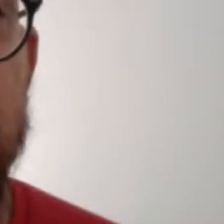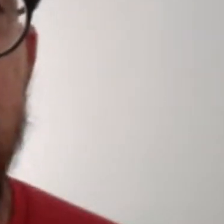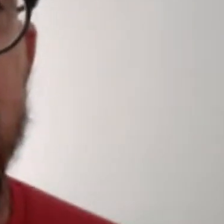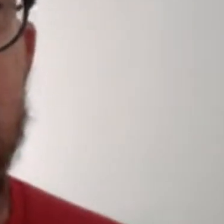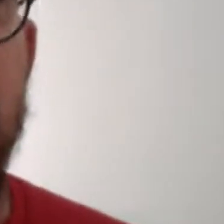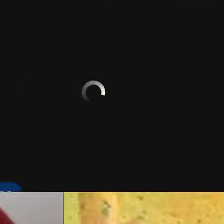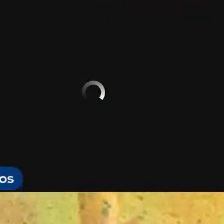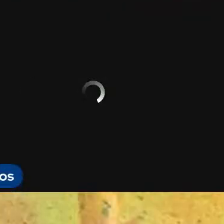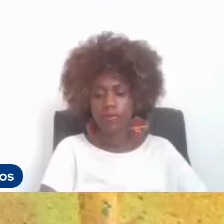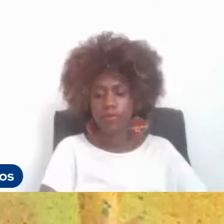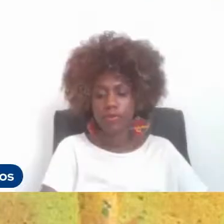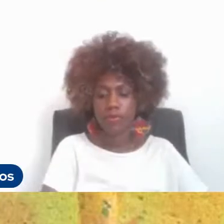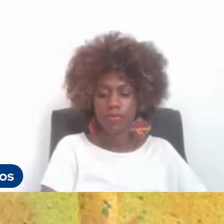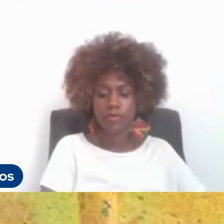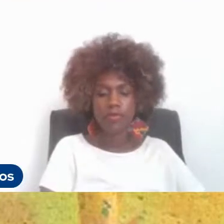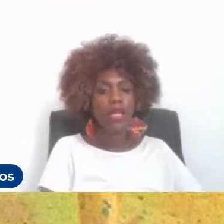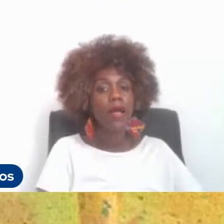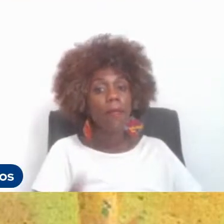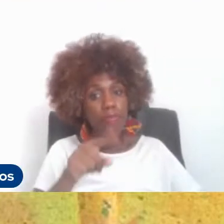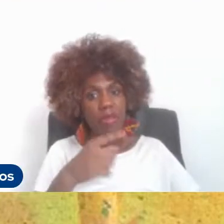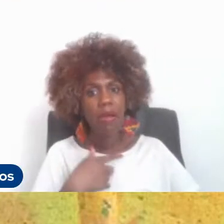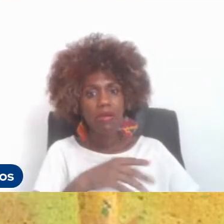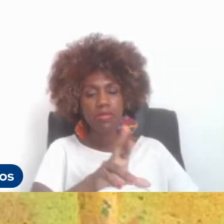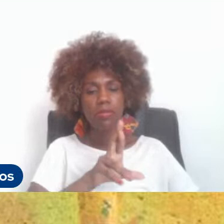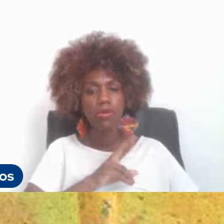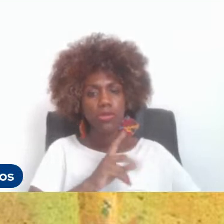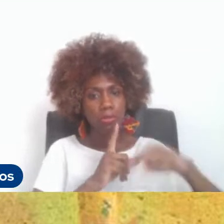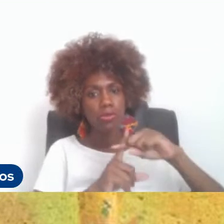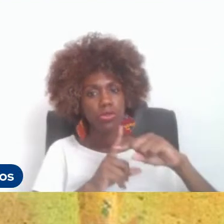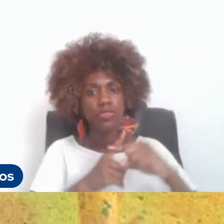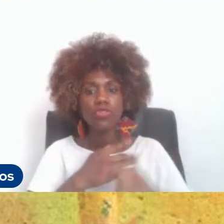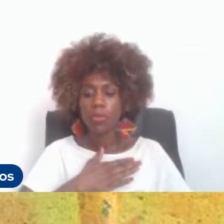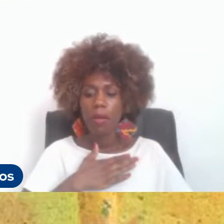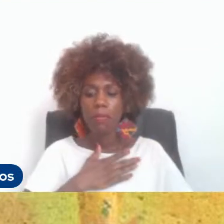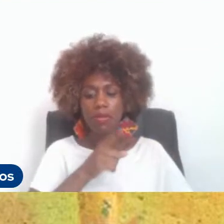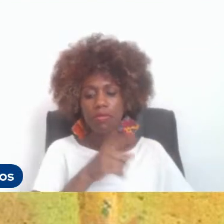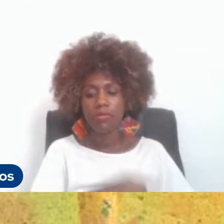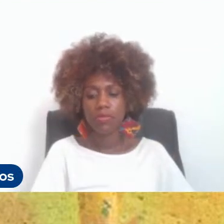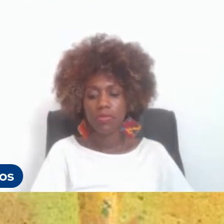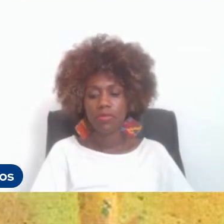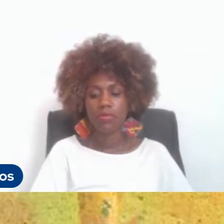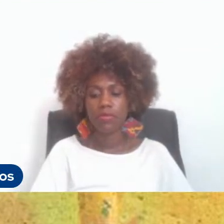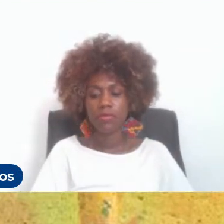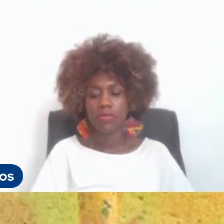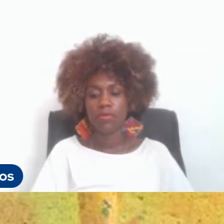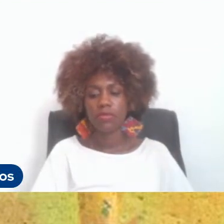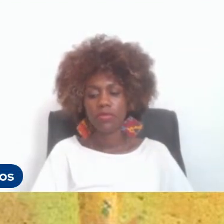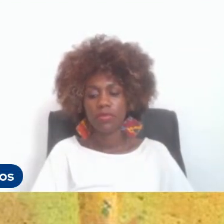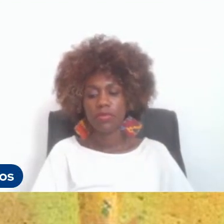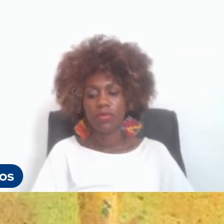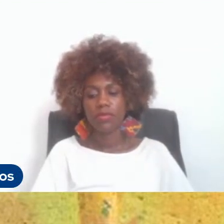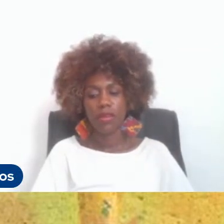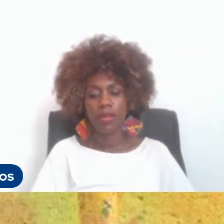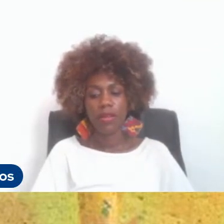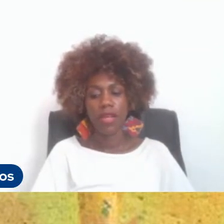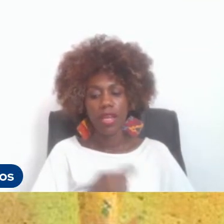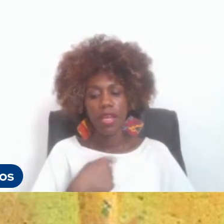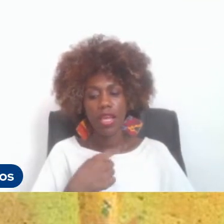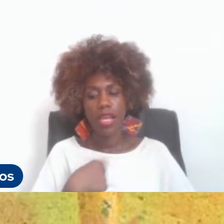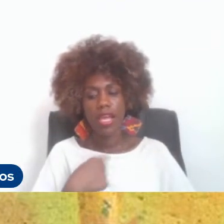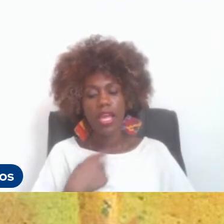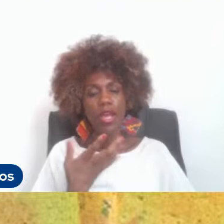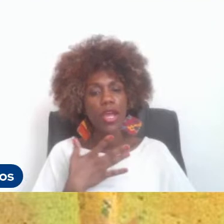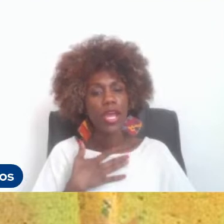uma vez que deu um resultado muito positivo para mim, eu me dei a liberdade de